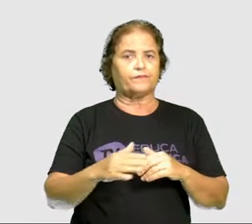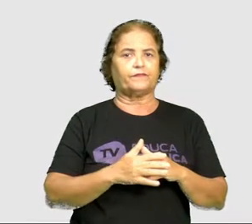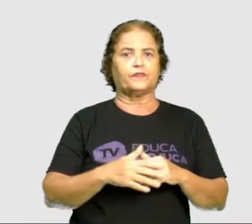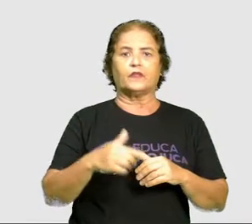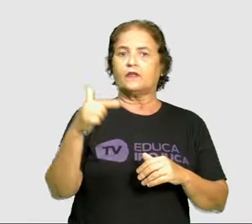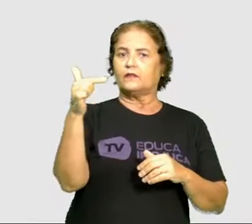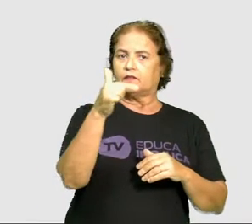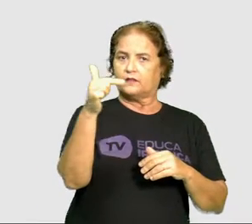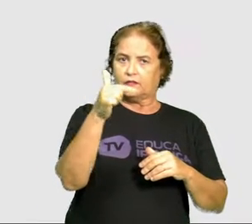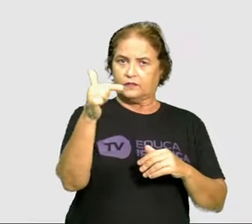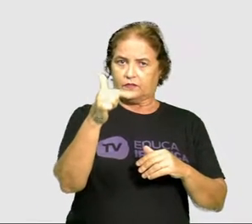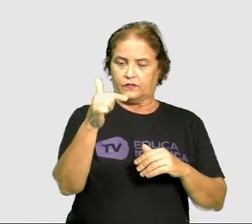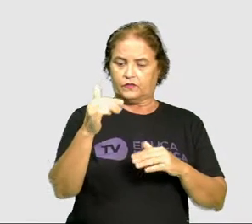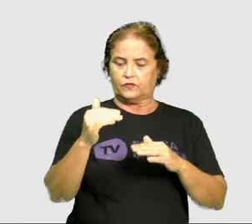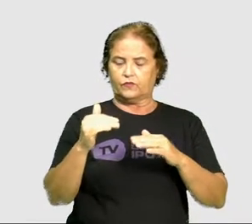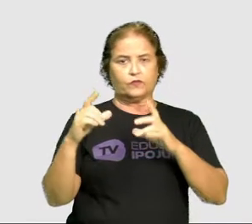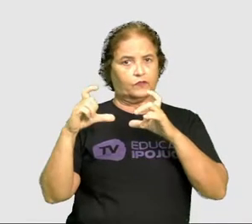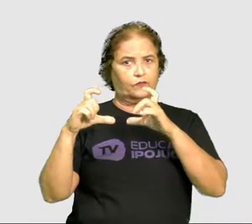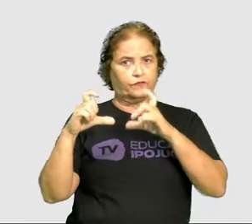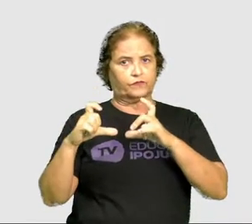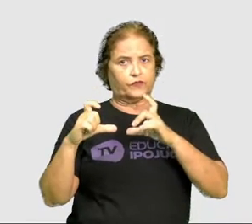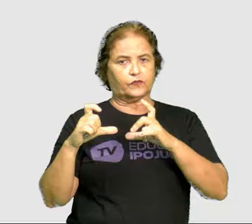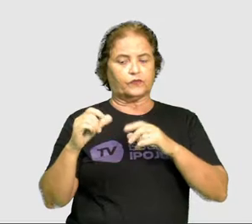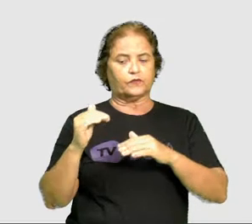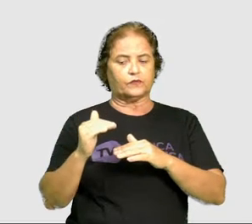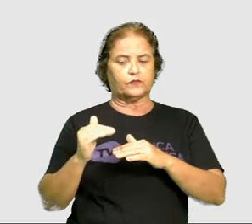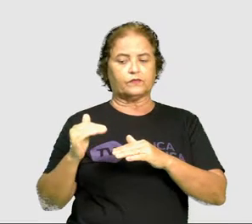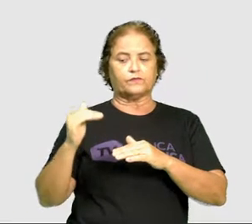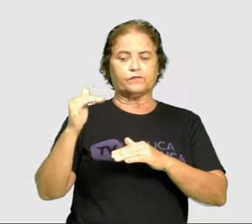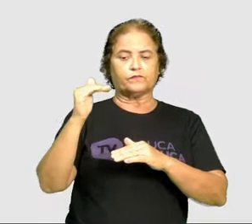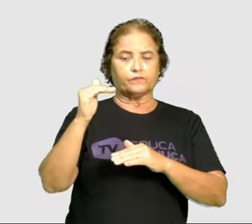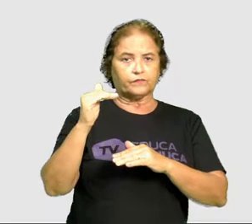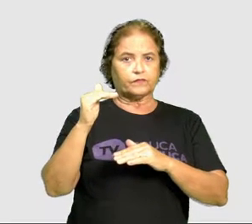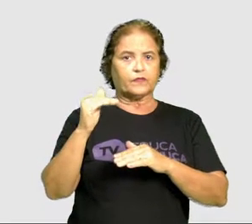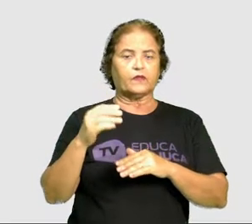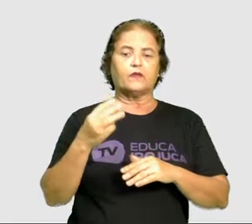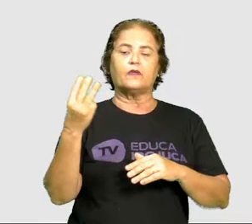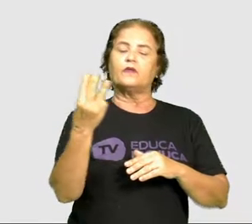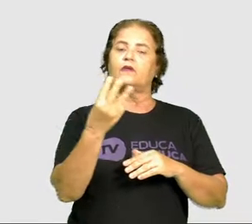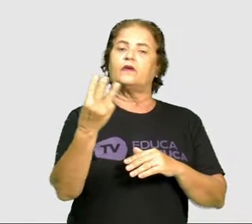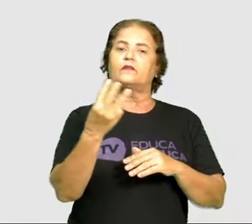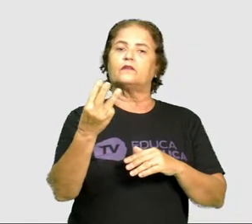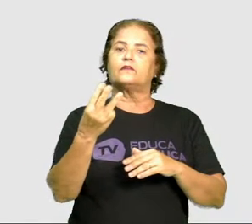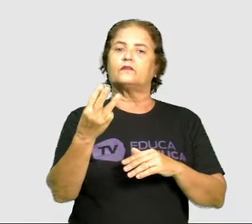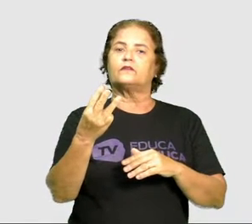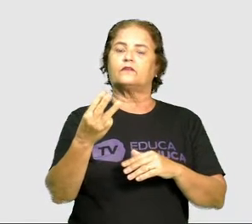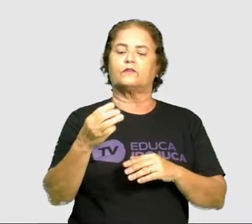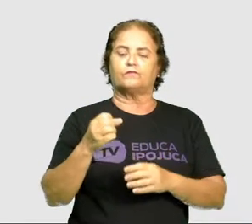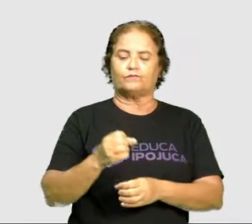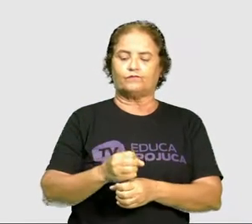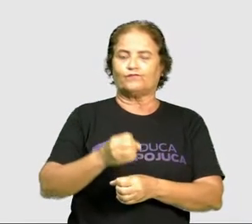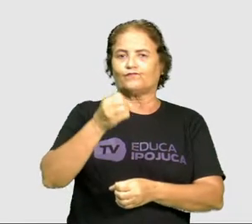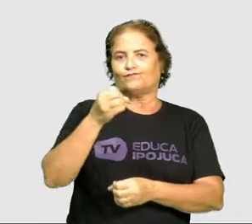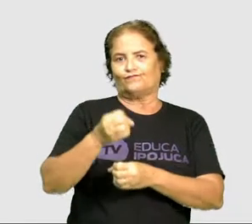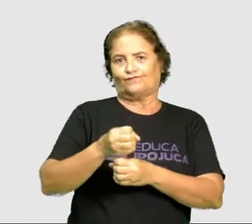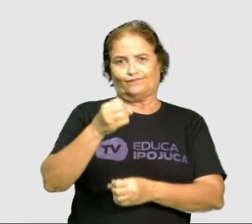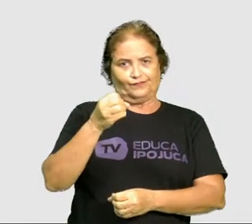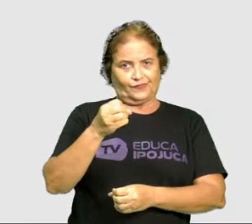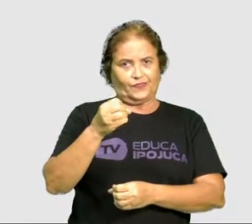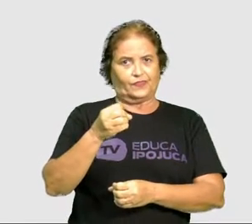A segunda fase é ele já adulto. E a terceira ele já idoso.